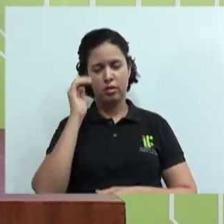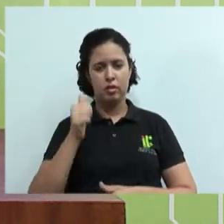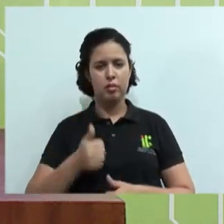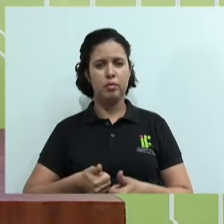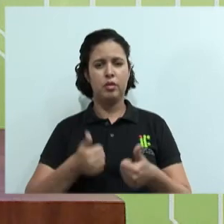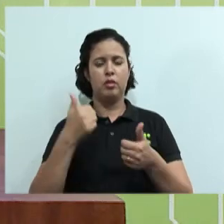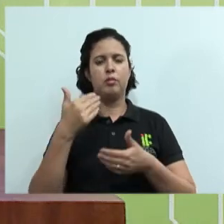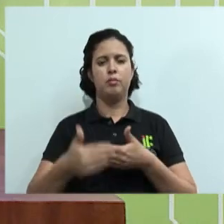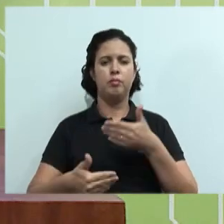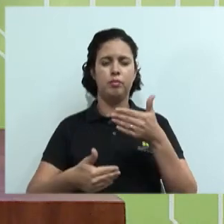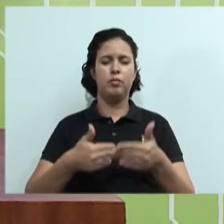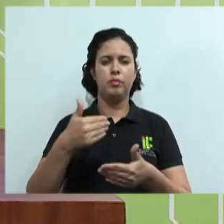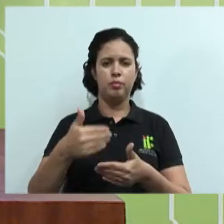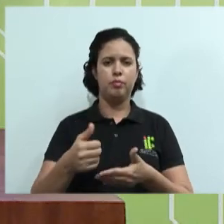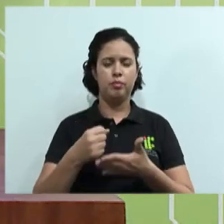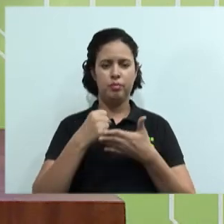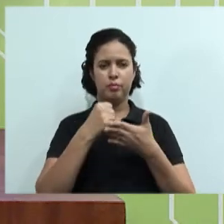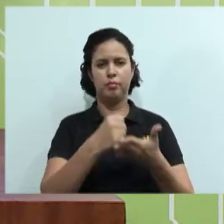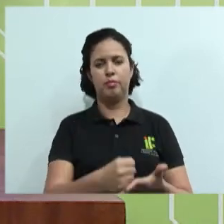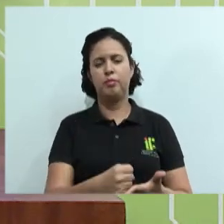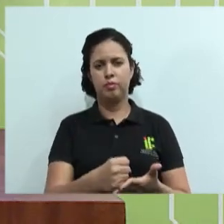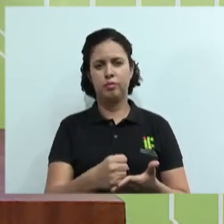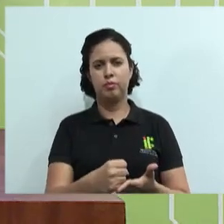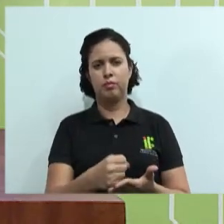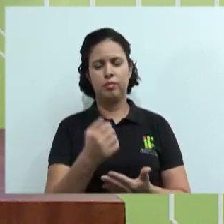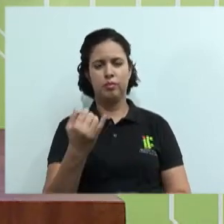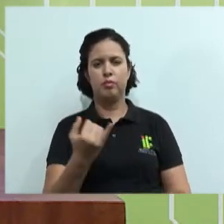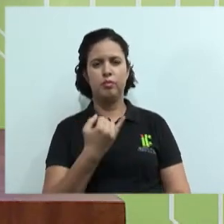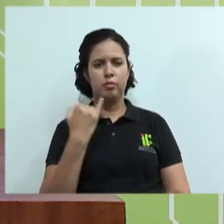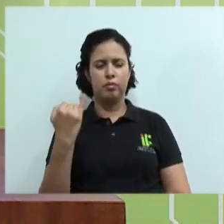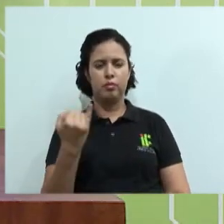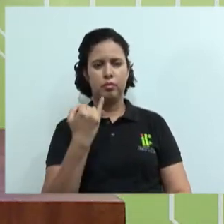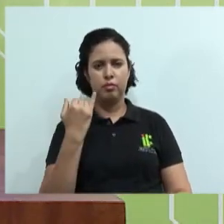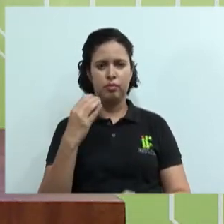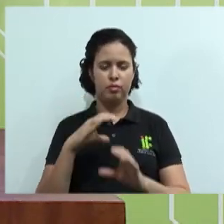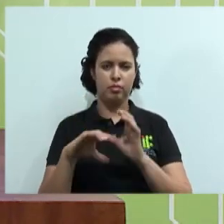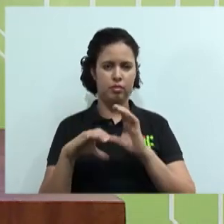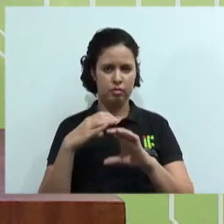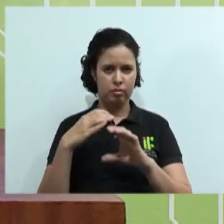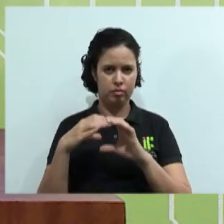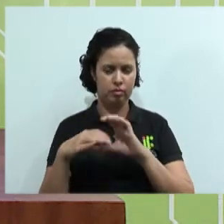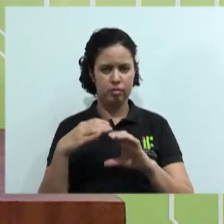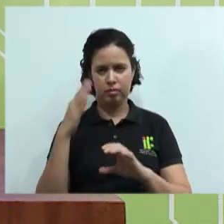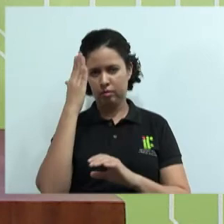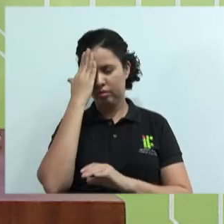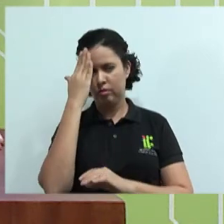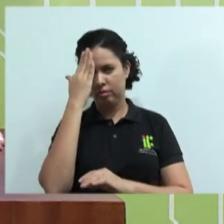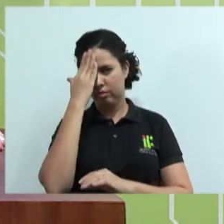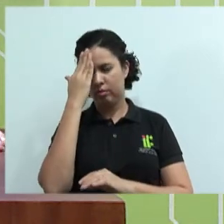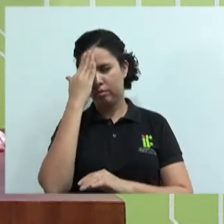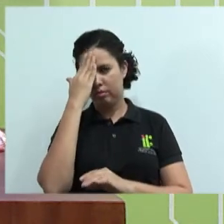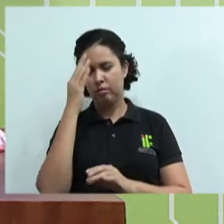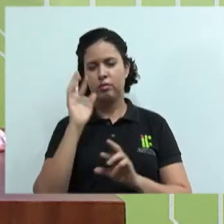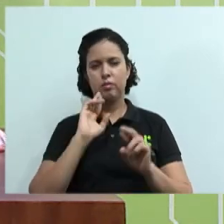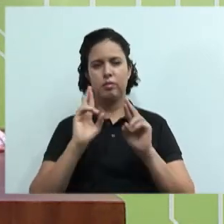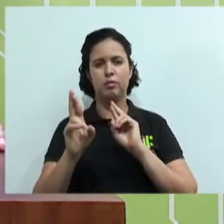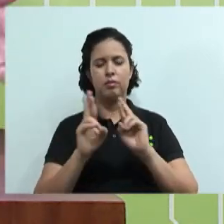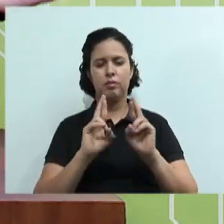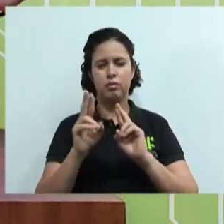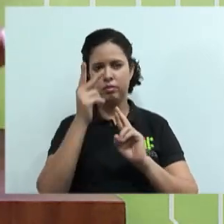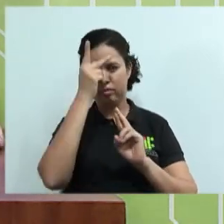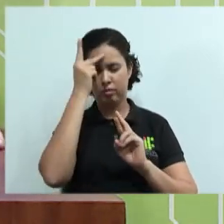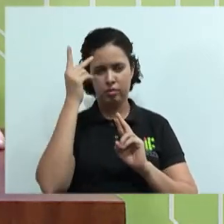negociação, trazendo aqui para o lado da importância de se comunicar, de saber se relacionar com os outros.